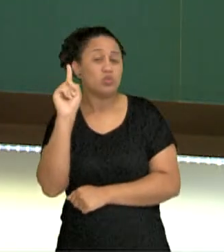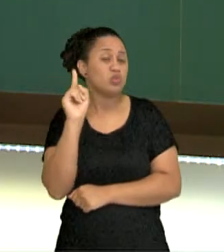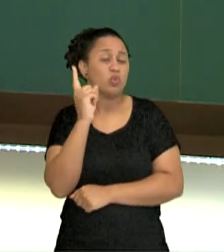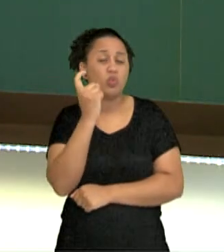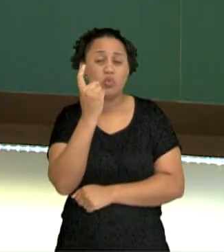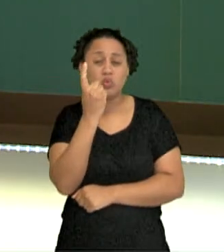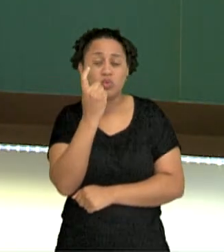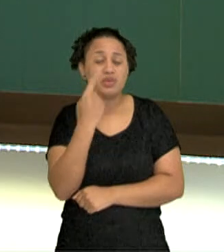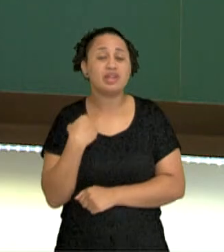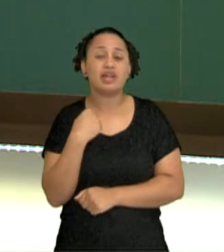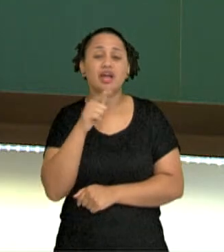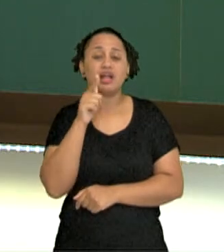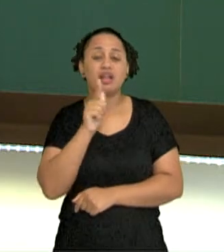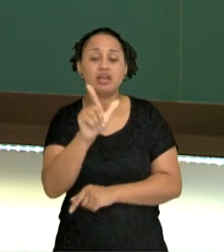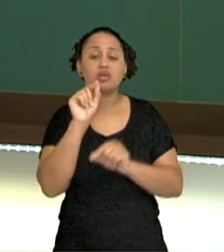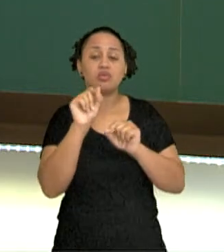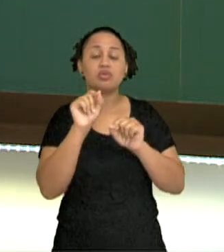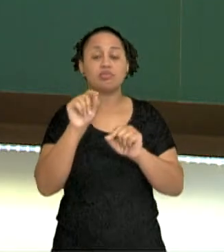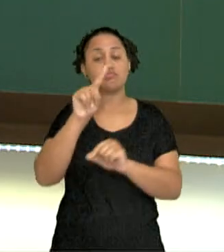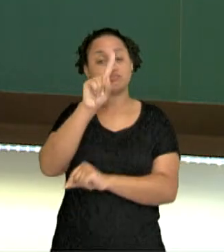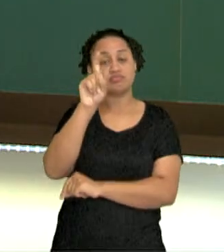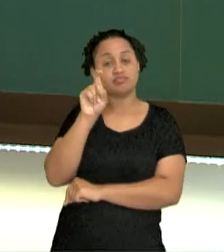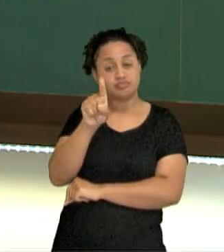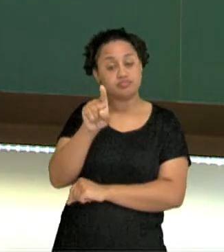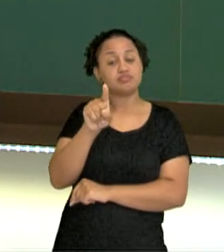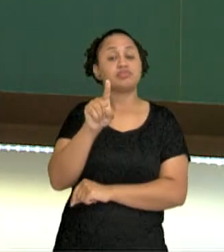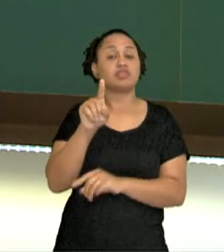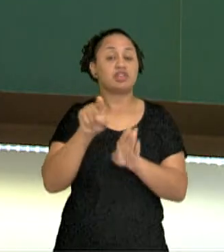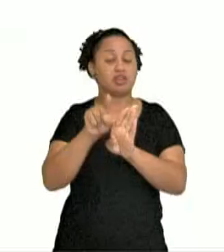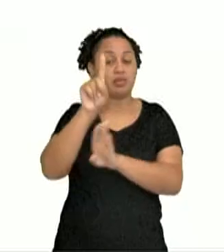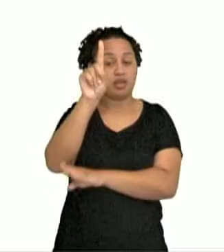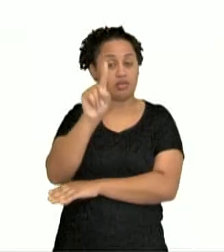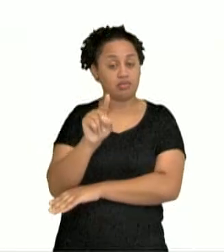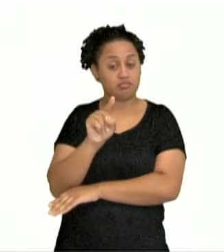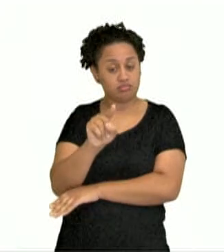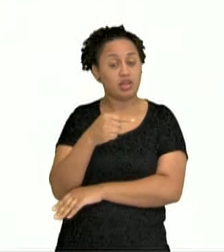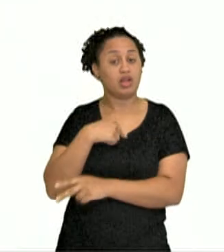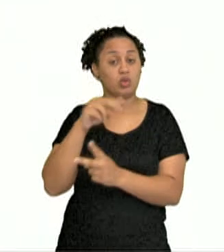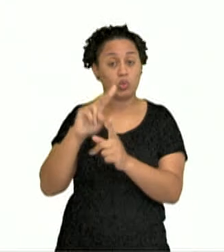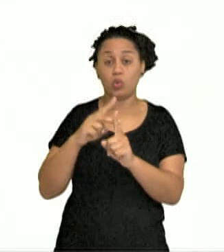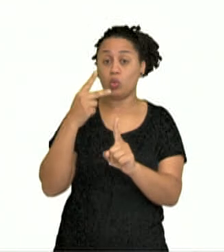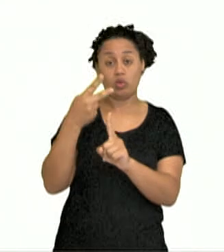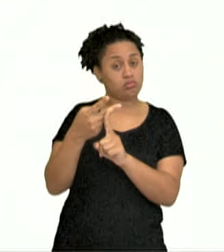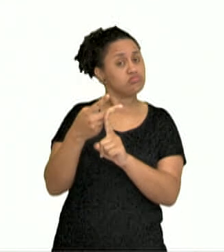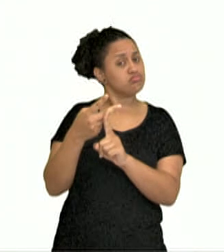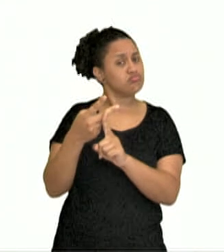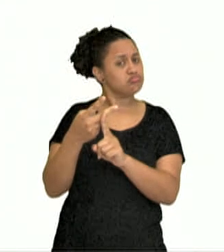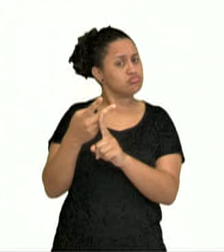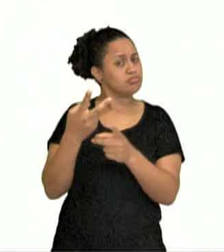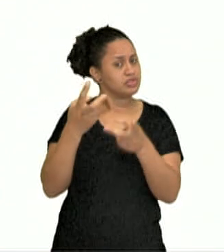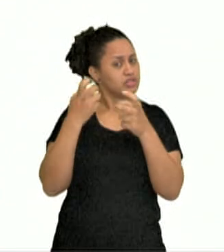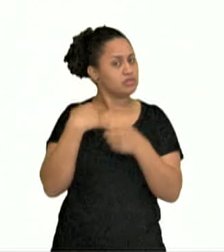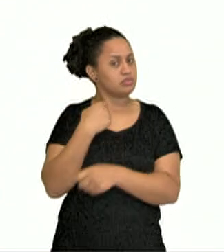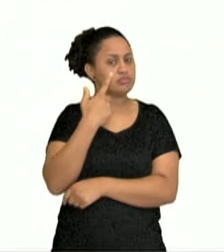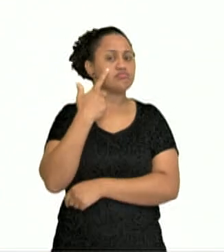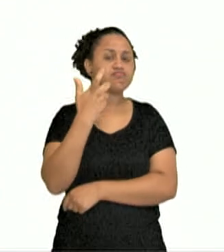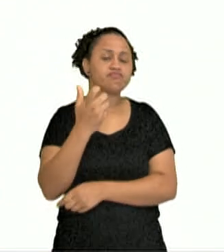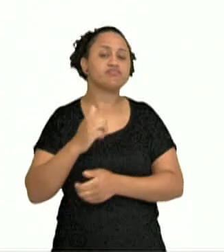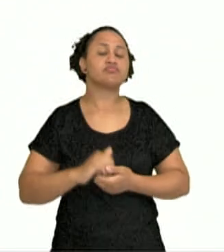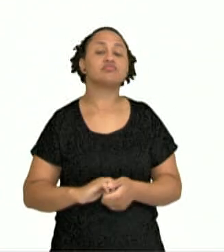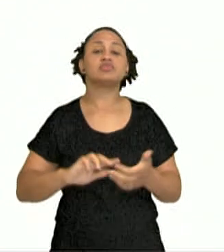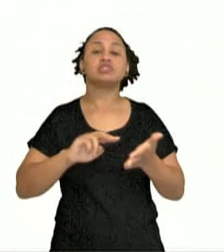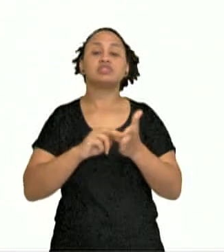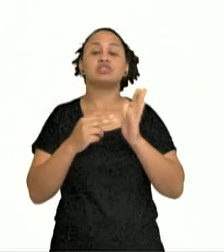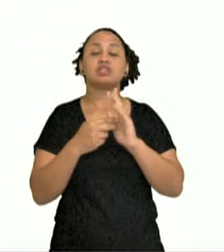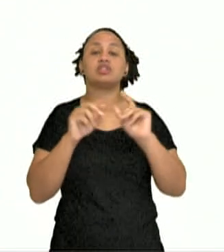em que os sinais de interrogação e de exclamação são dobrados. Olha que interessante. Quer dizer, eles